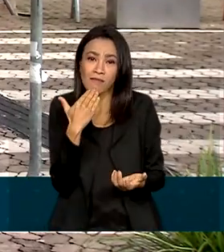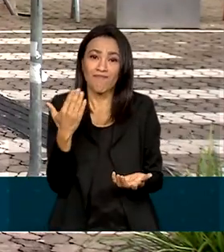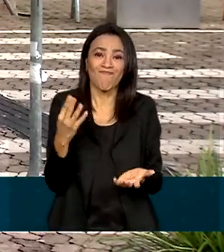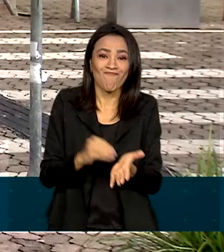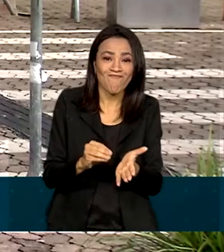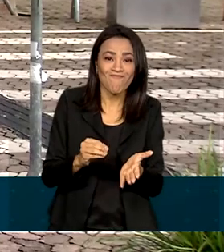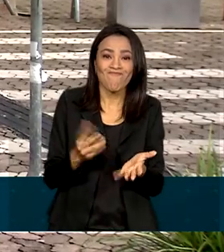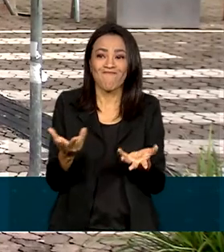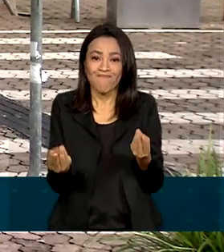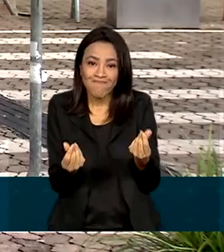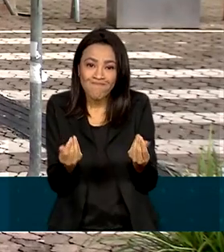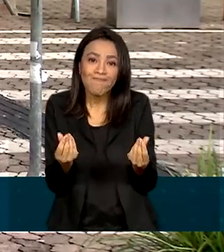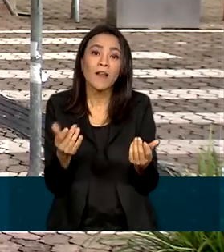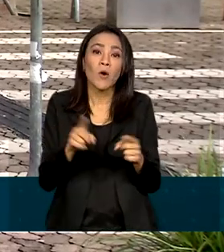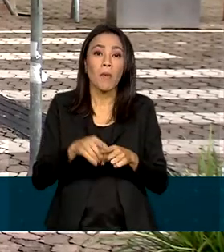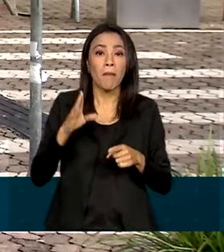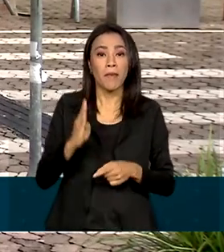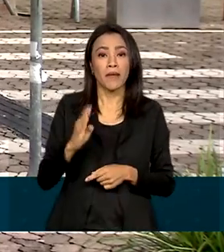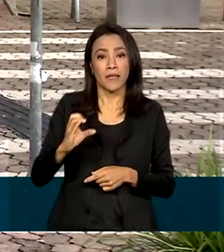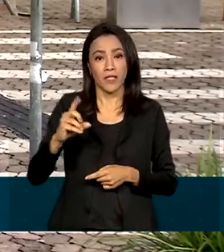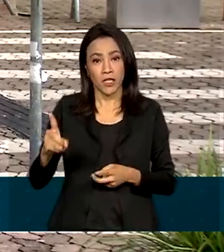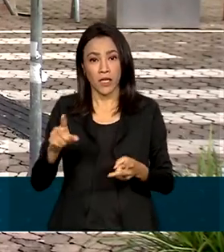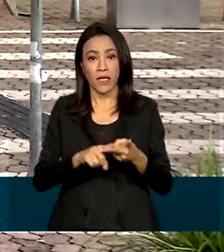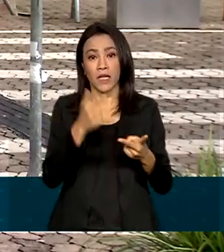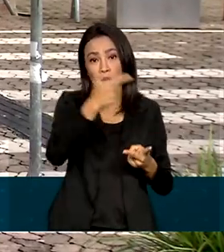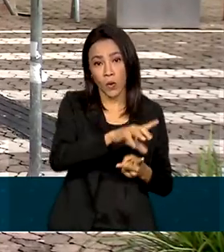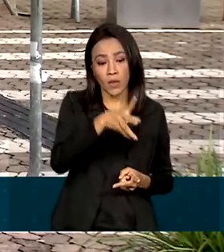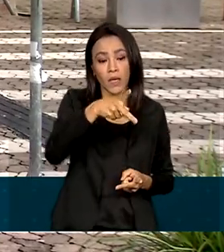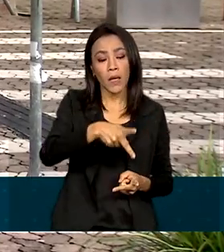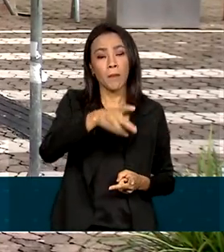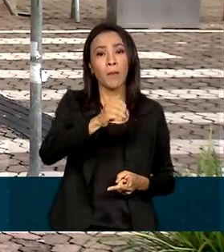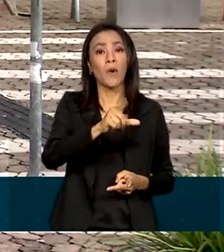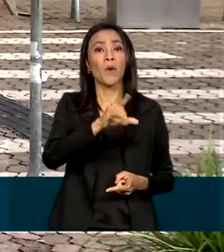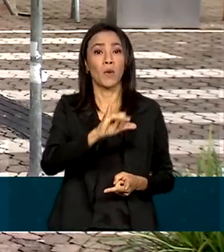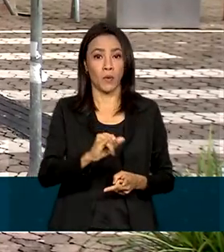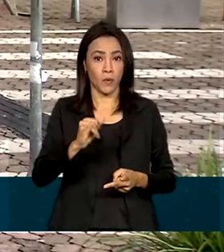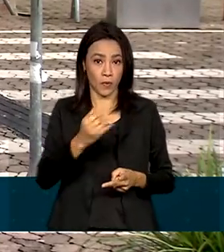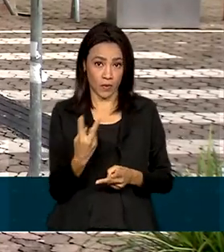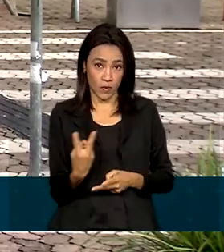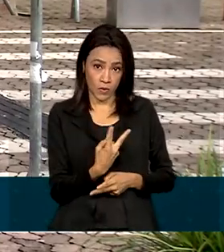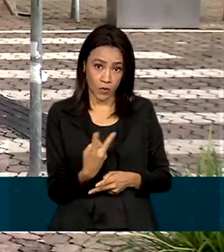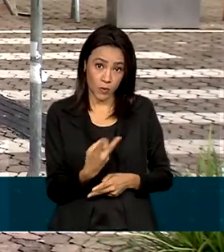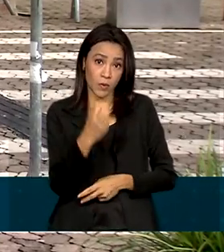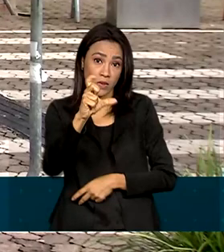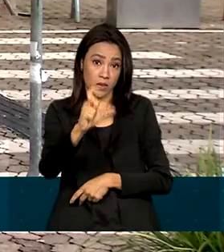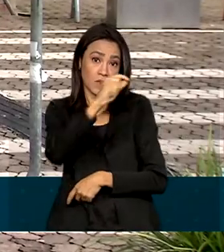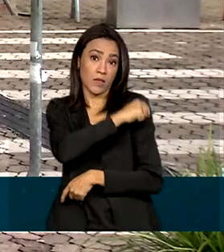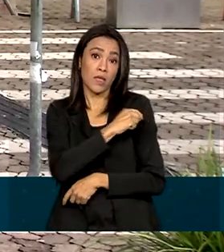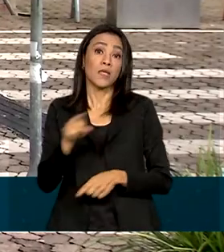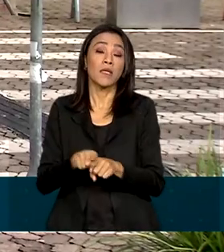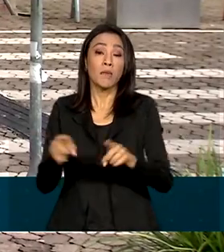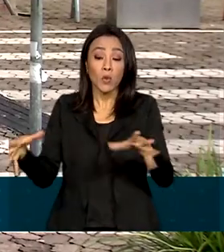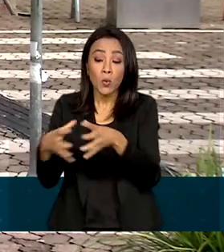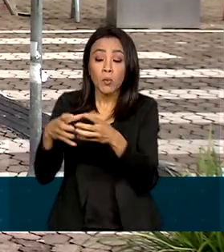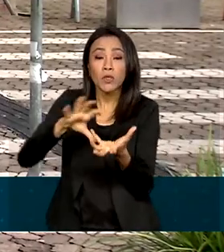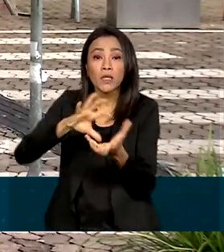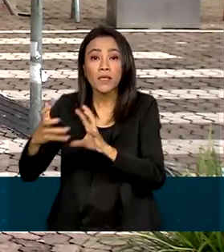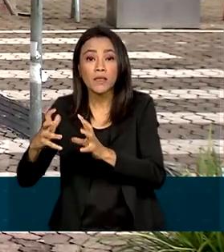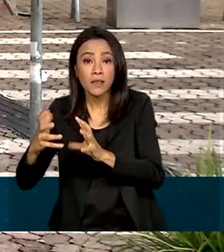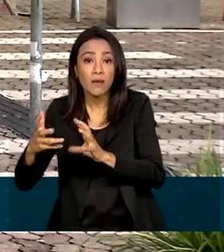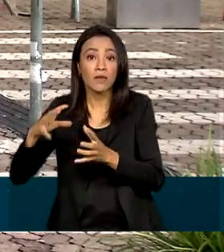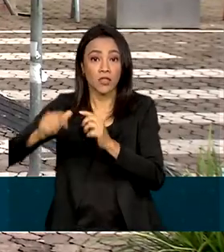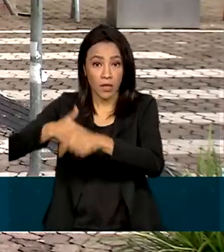Imunização, como a BCG e a poliomielite. A equipe de transição também está preocupada com os níveis de